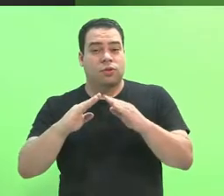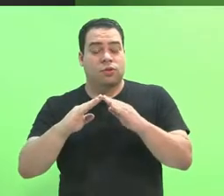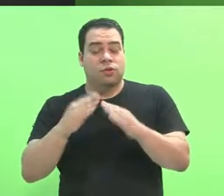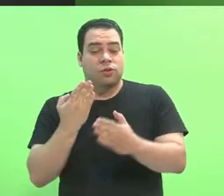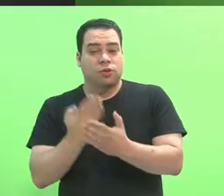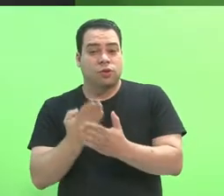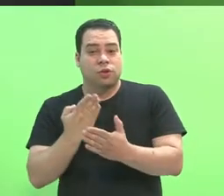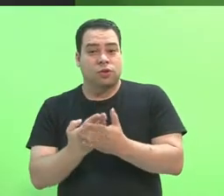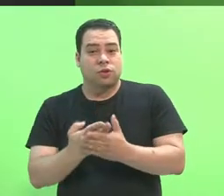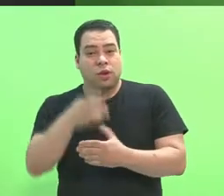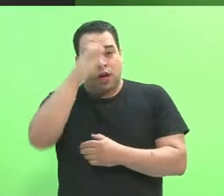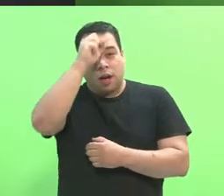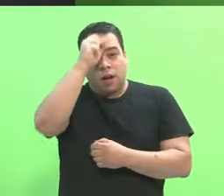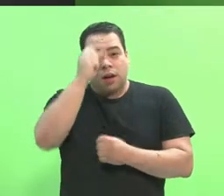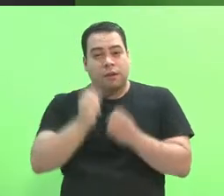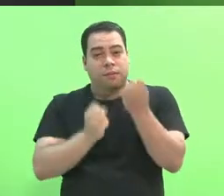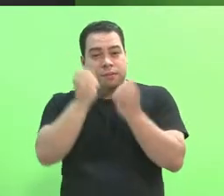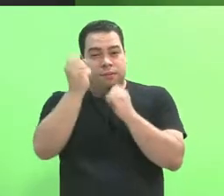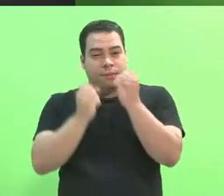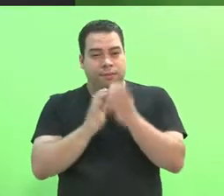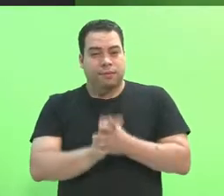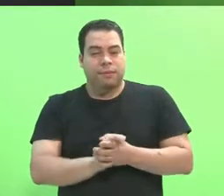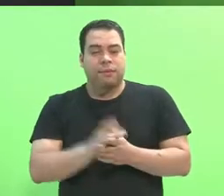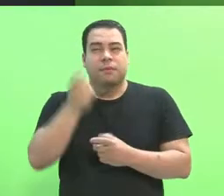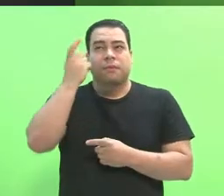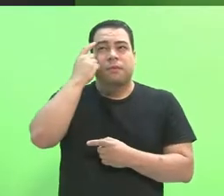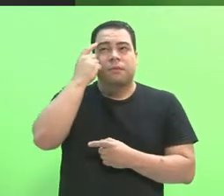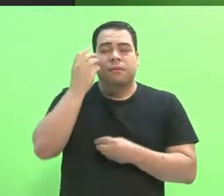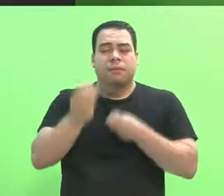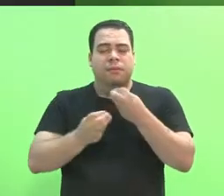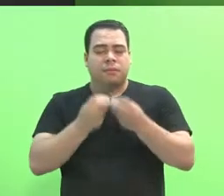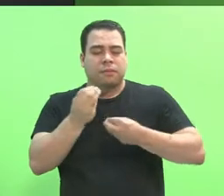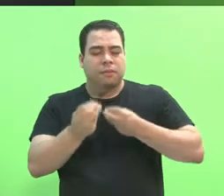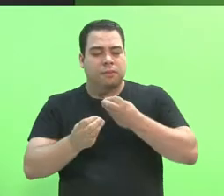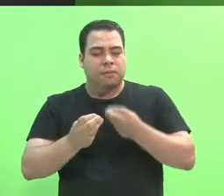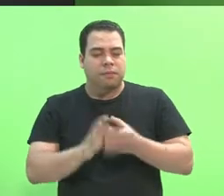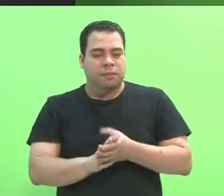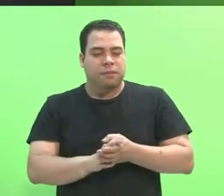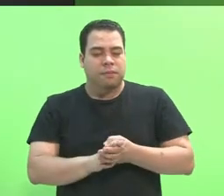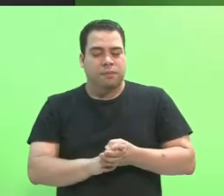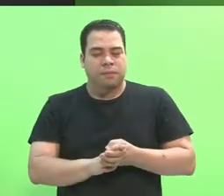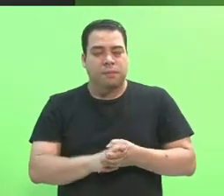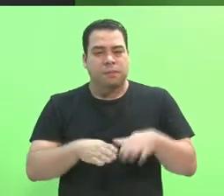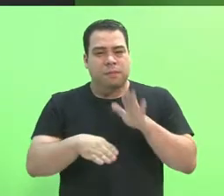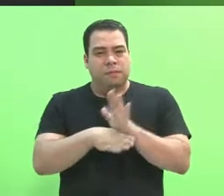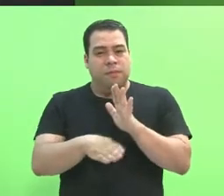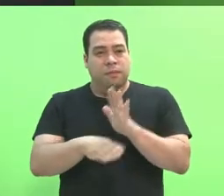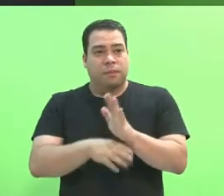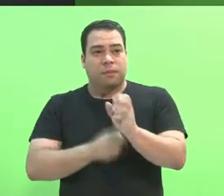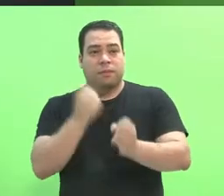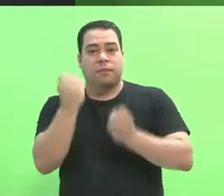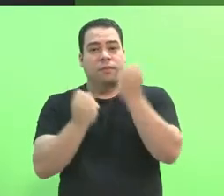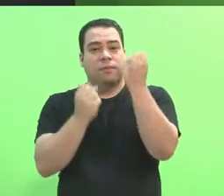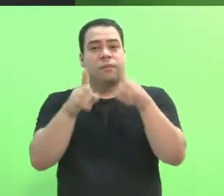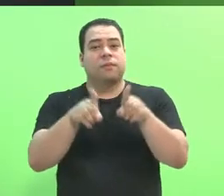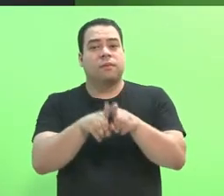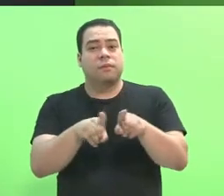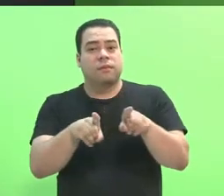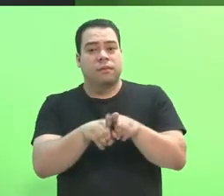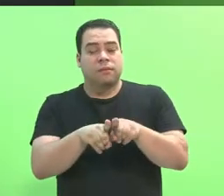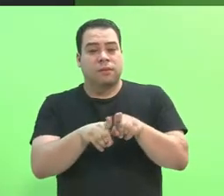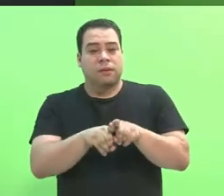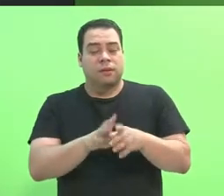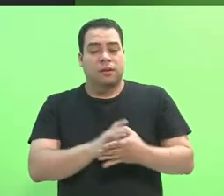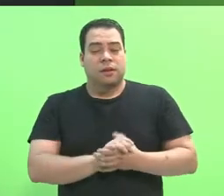visando atender não só as demandas de uma indústria que se expandia ainda timidamente, mas também controlar as camadas